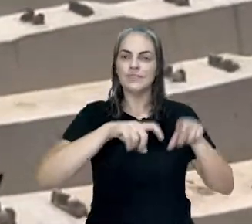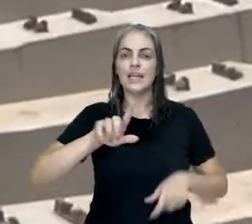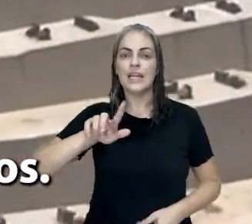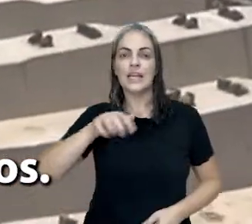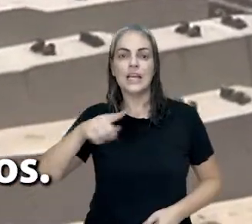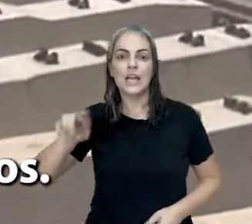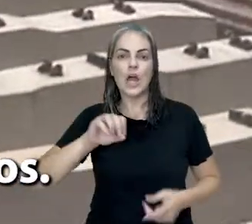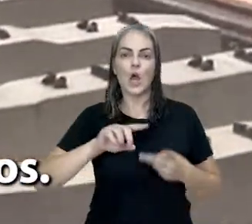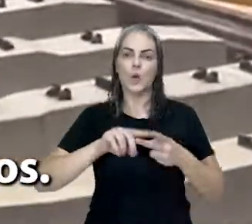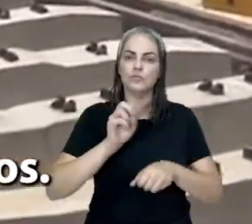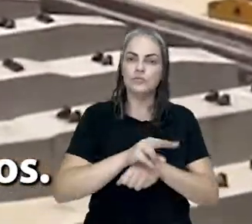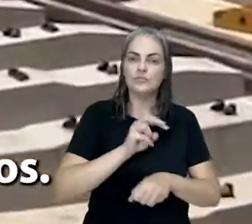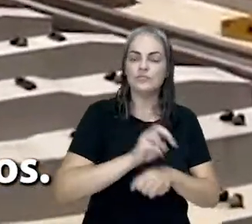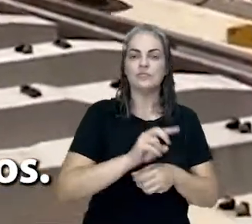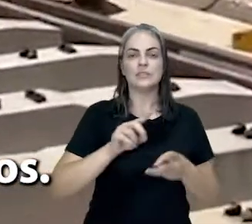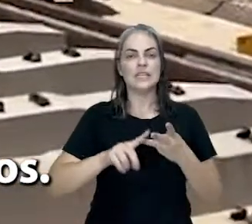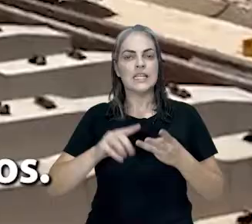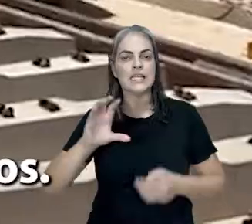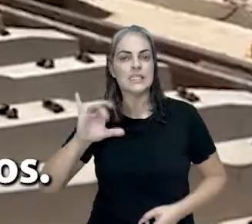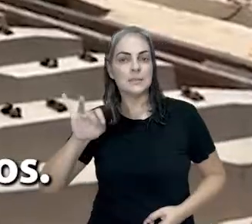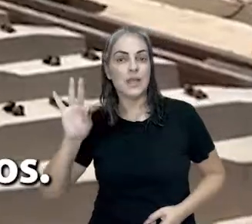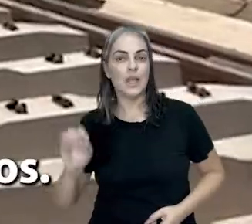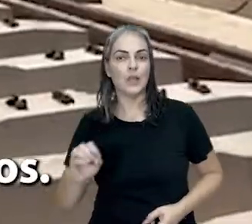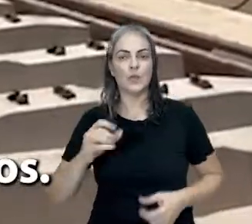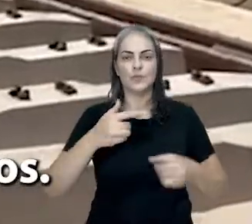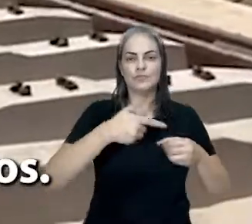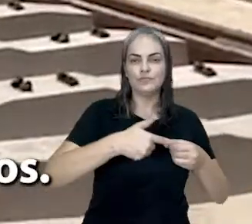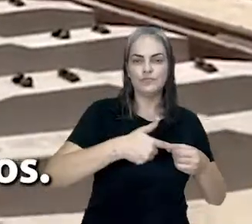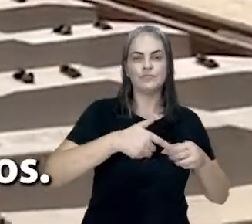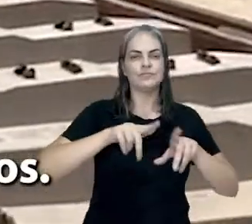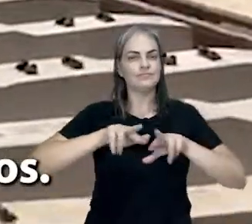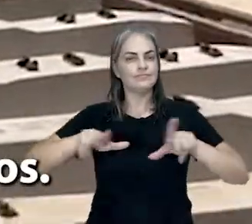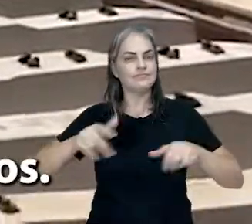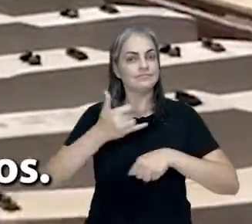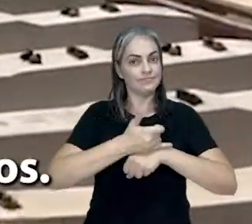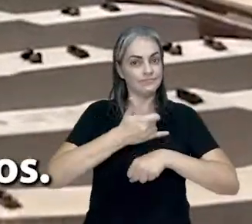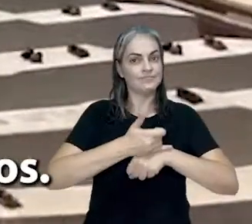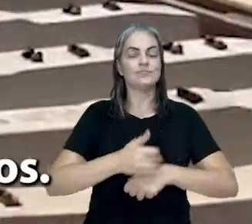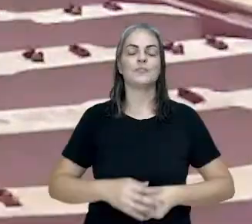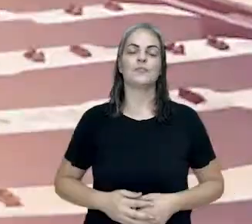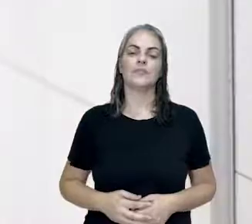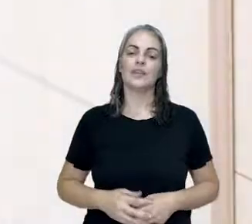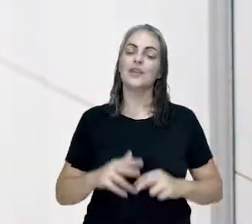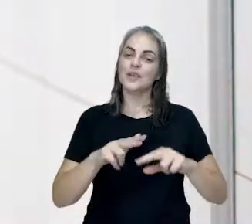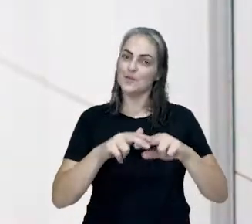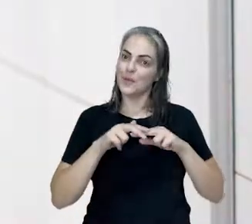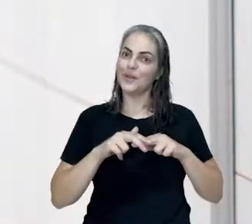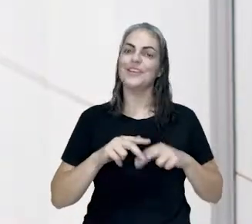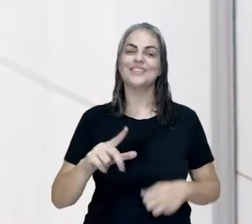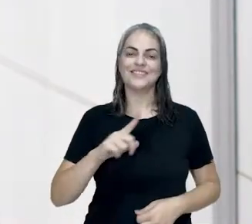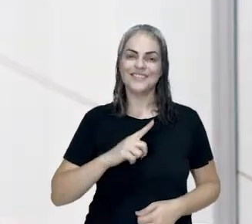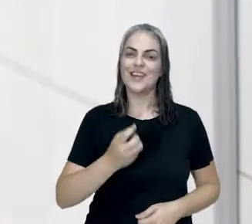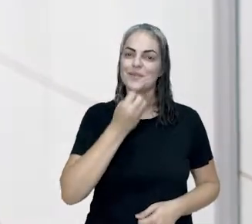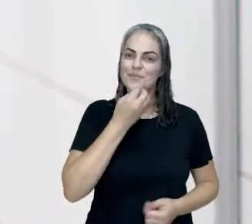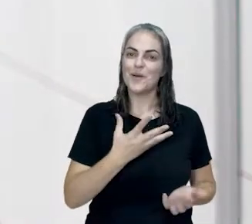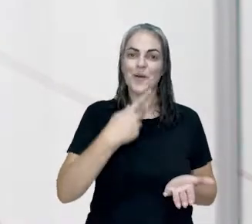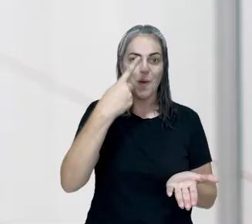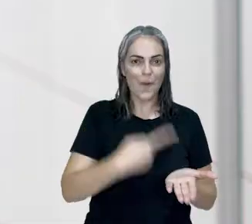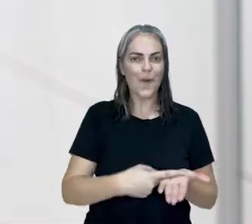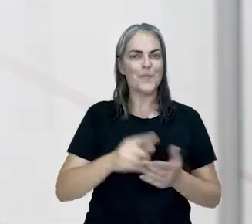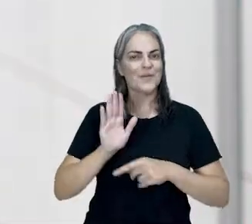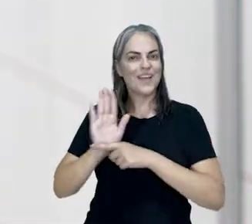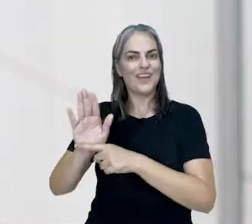de grãos, fertilizantes, cimento, combustíveis e minérios. Por isso, cumprindo com um